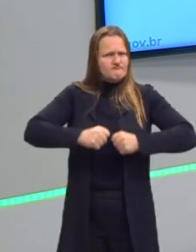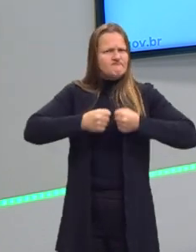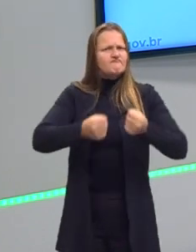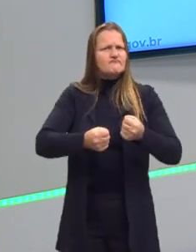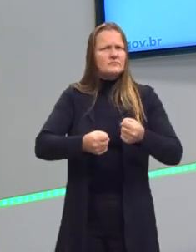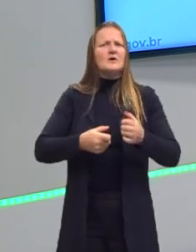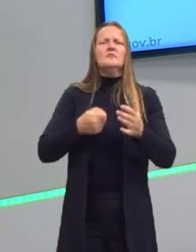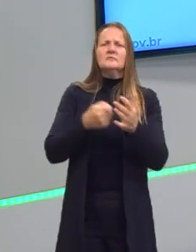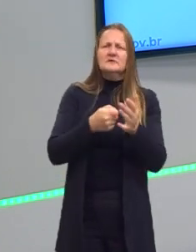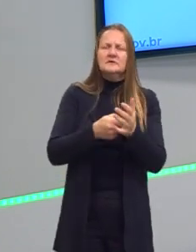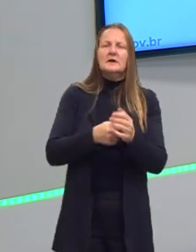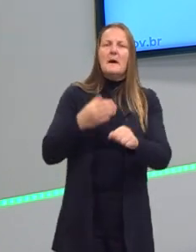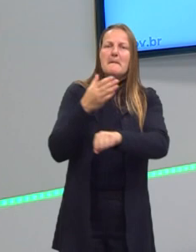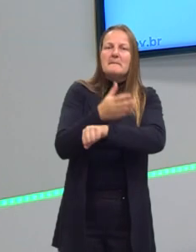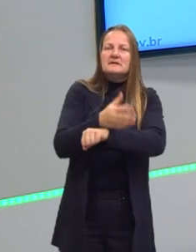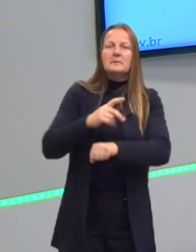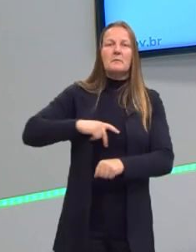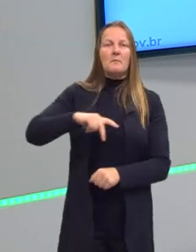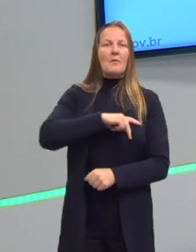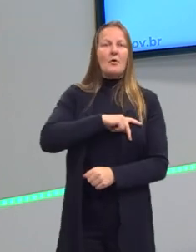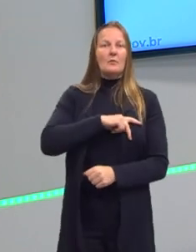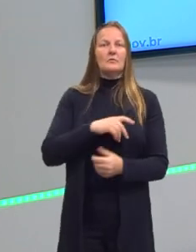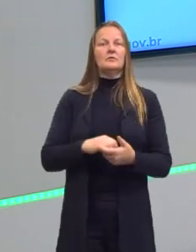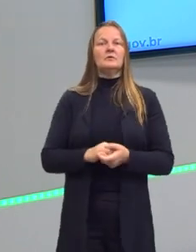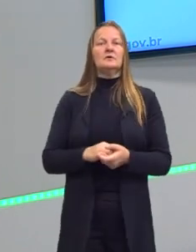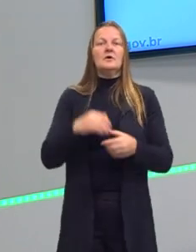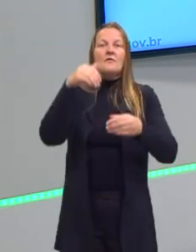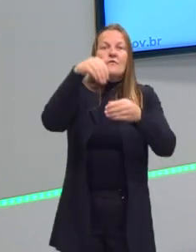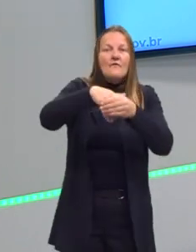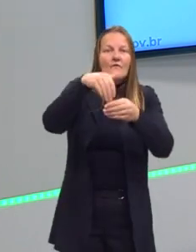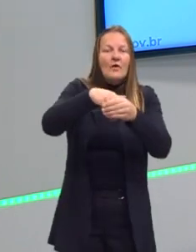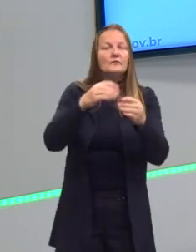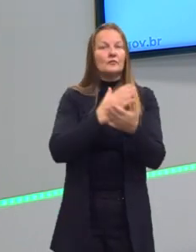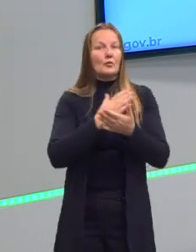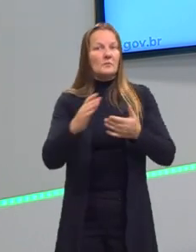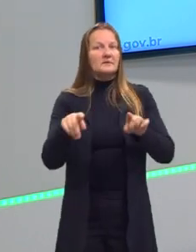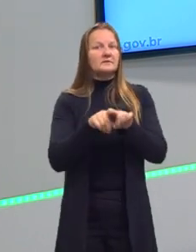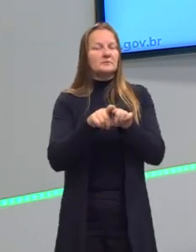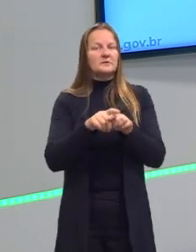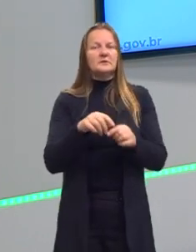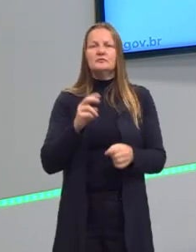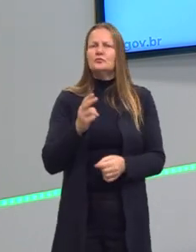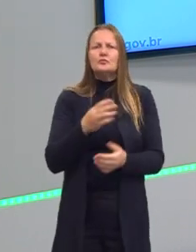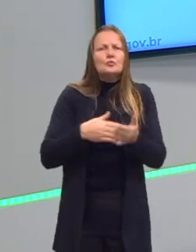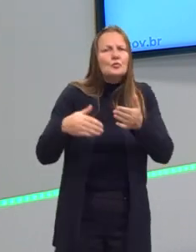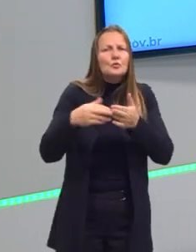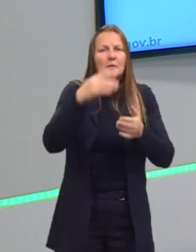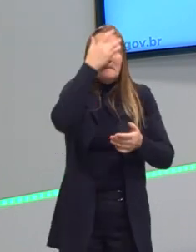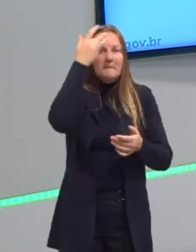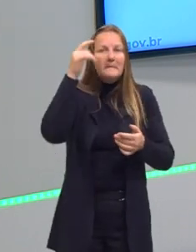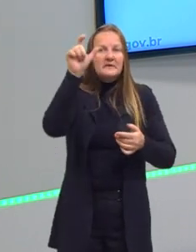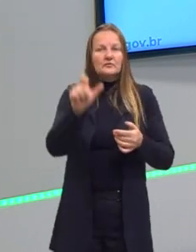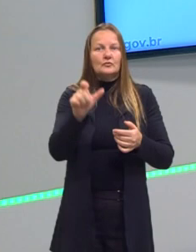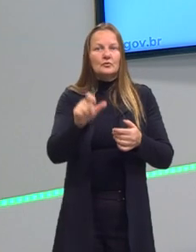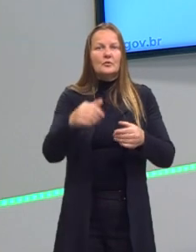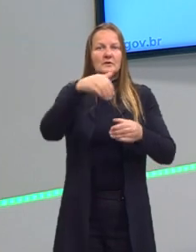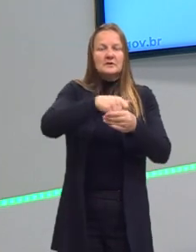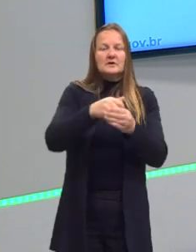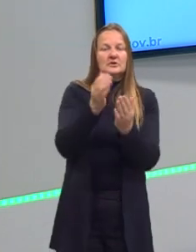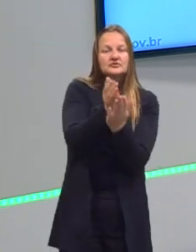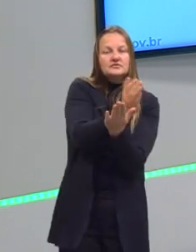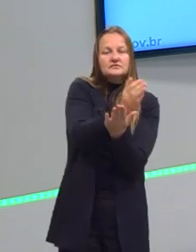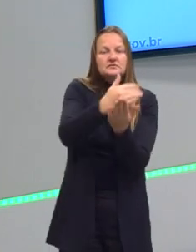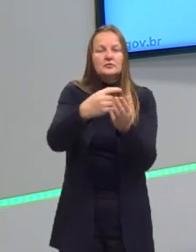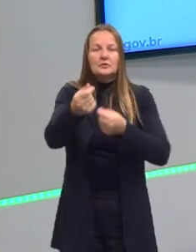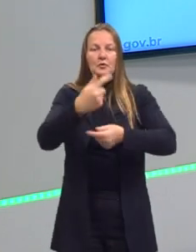participação popular, defendem a questão do voto, isso é inquestionável, defendem uma divisão econômica mais justa,